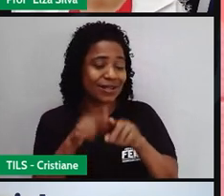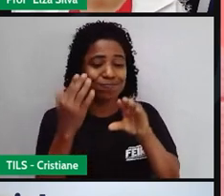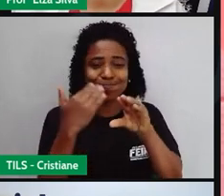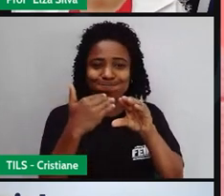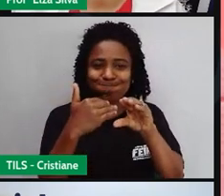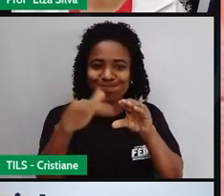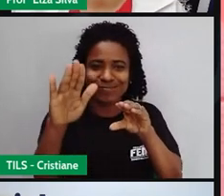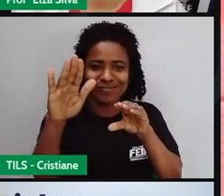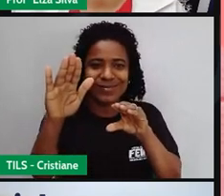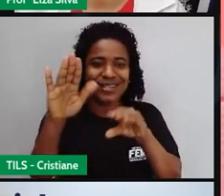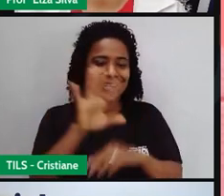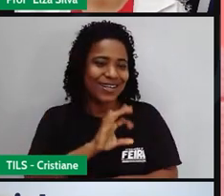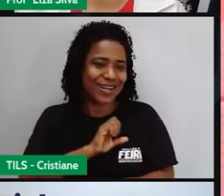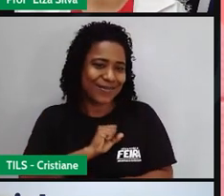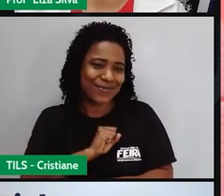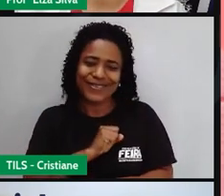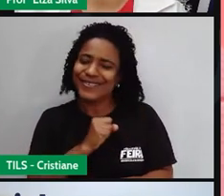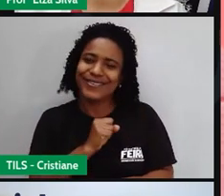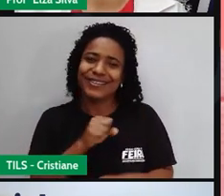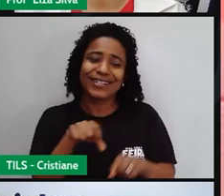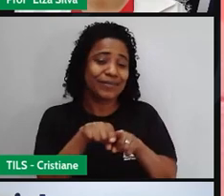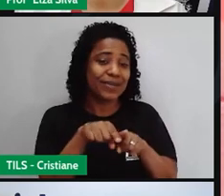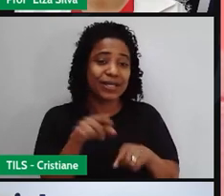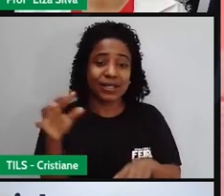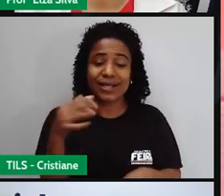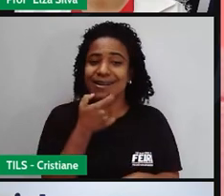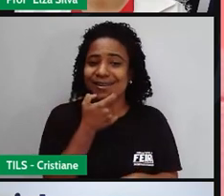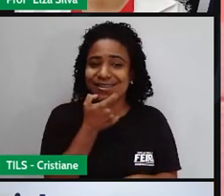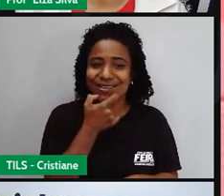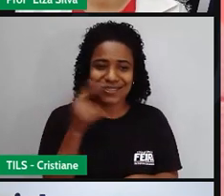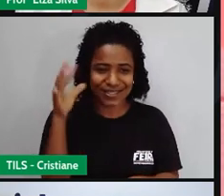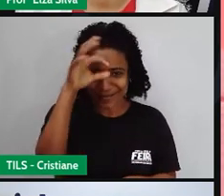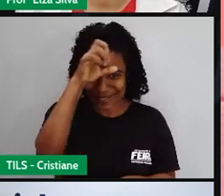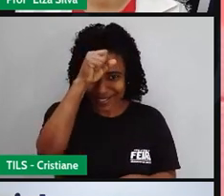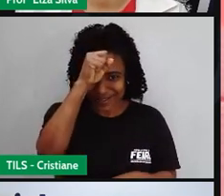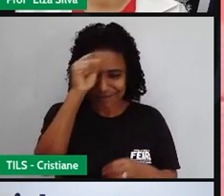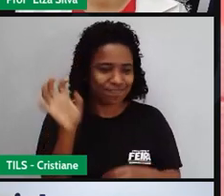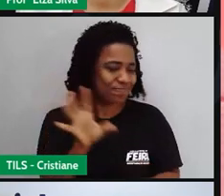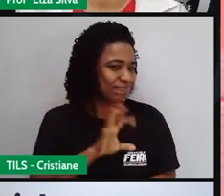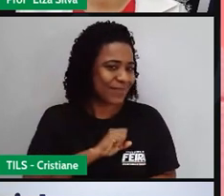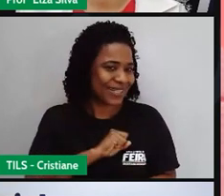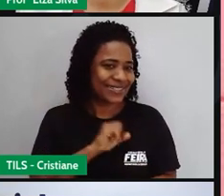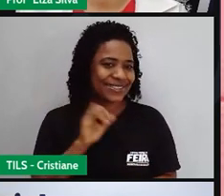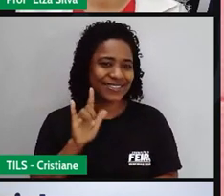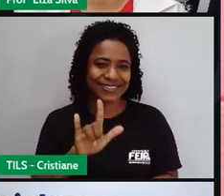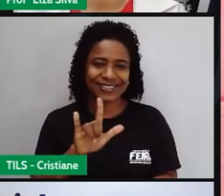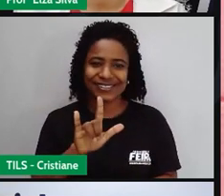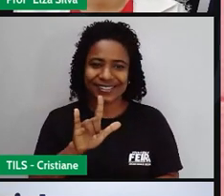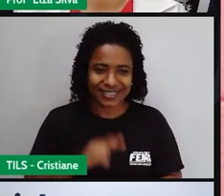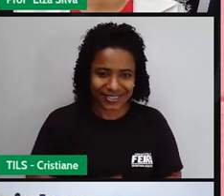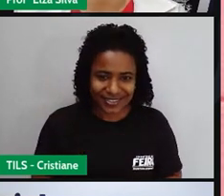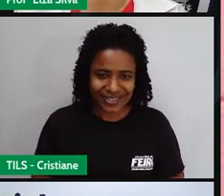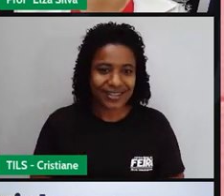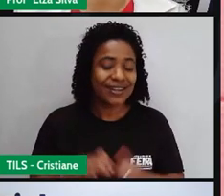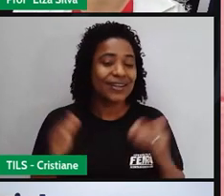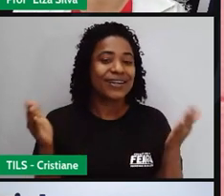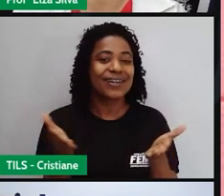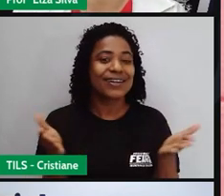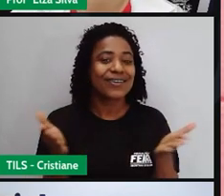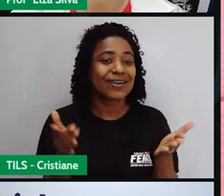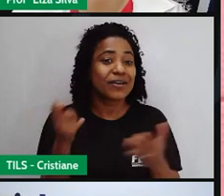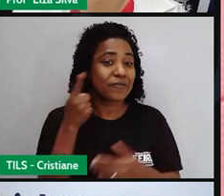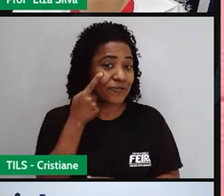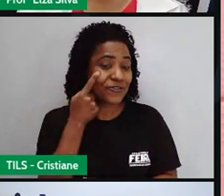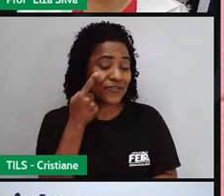inglês sobre coisas boas. Amei! Verdade. E agora, olha